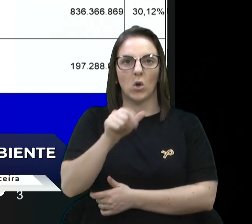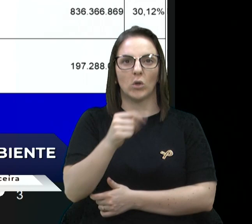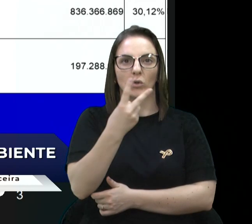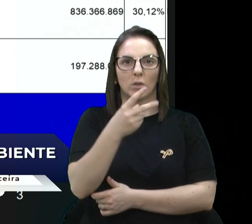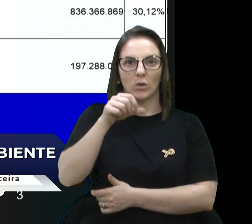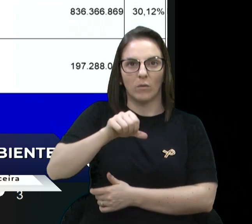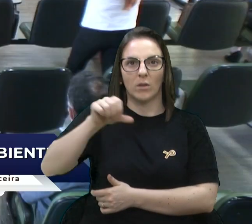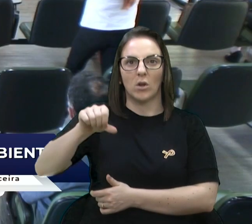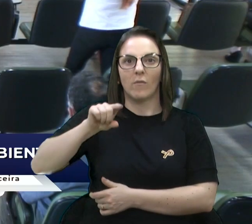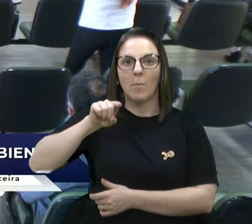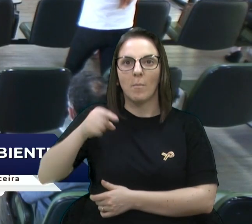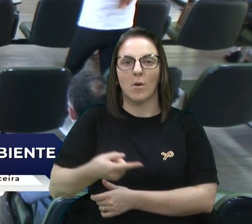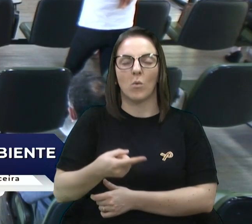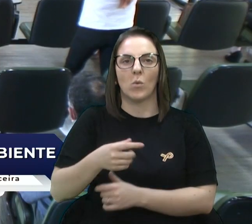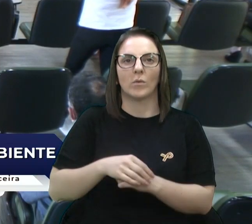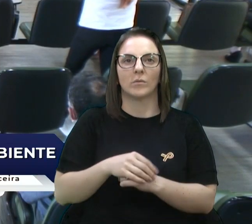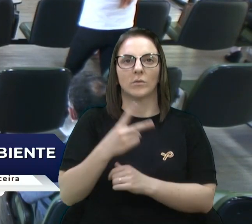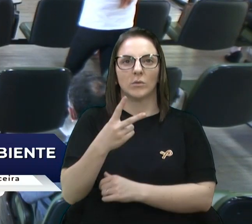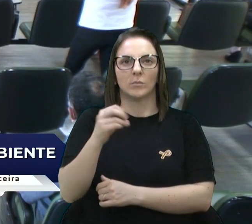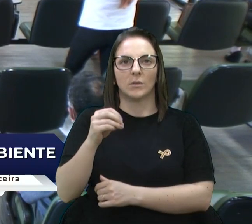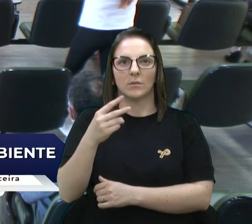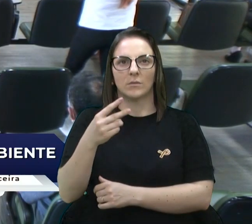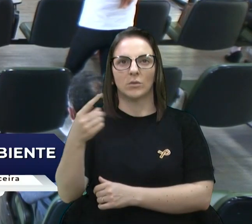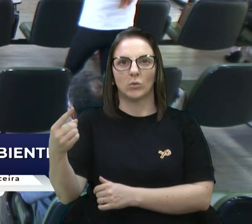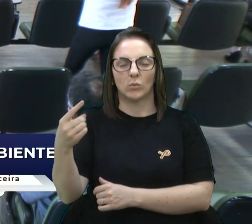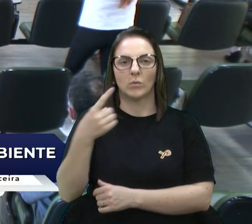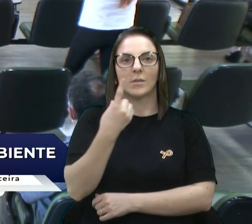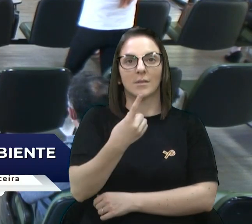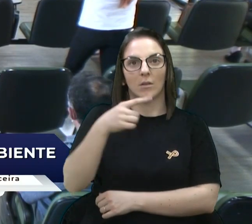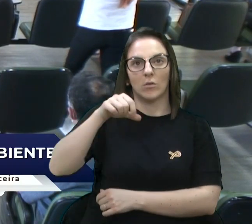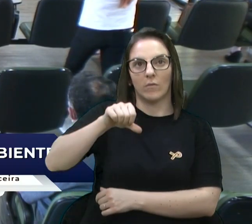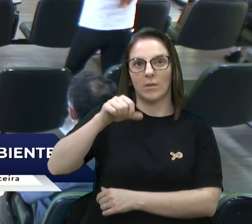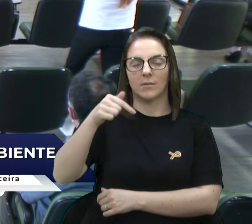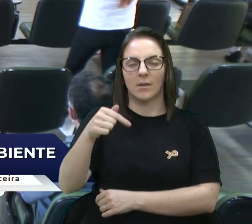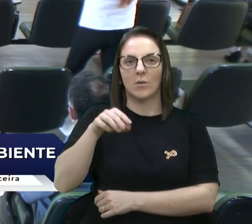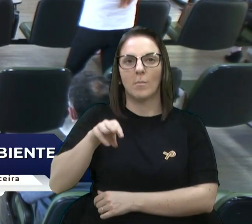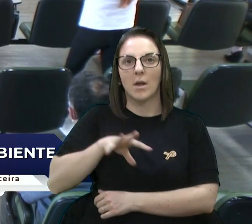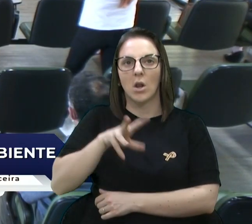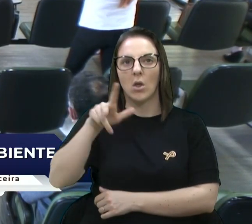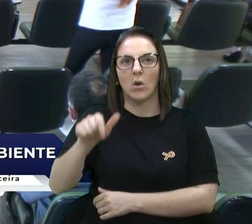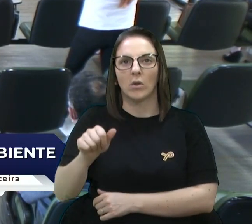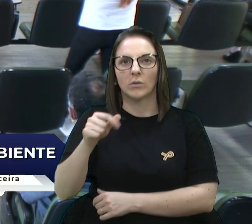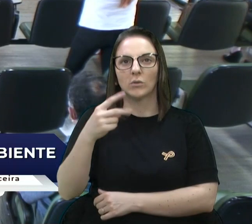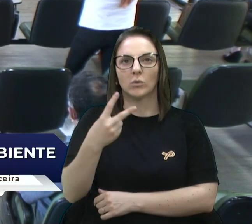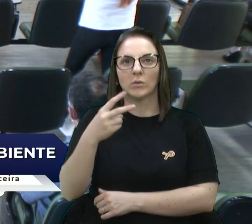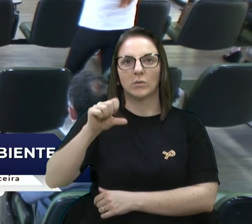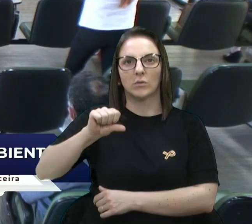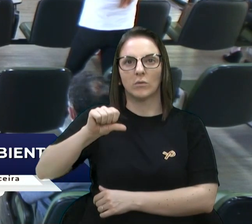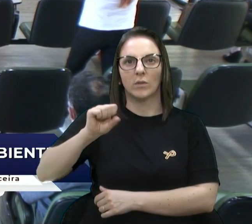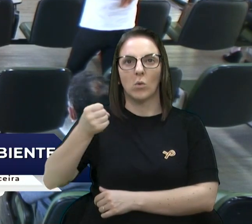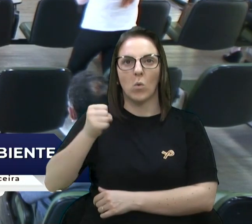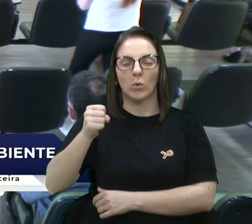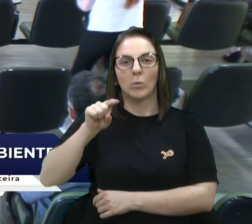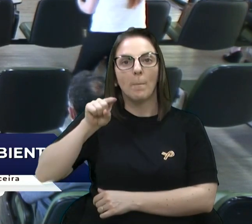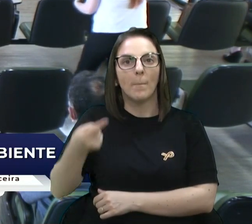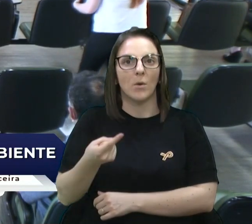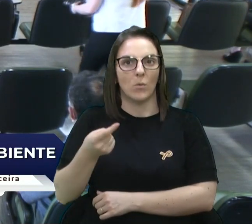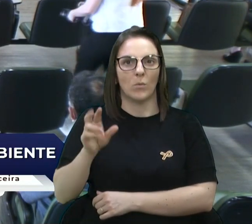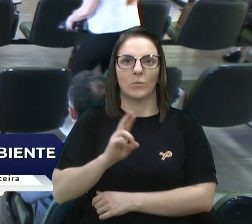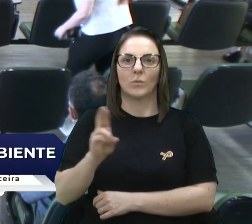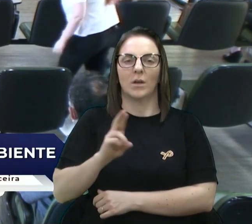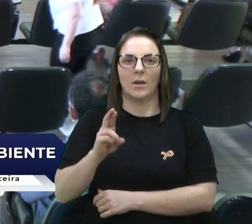2021, 197.288.000 reais. Um